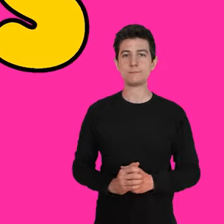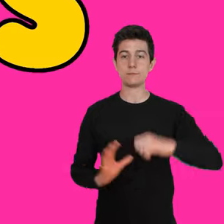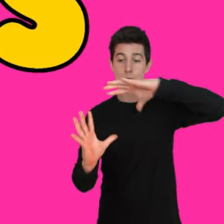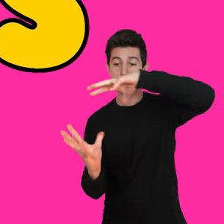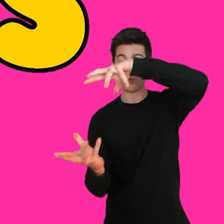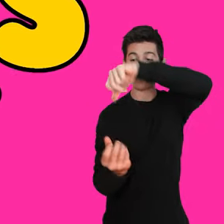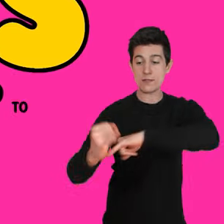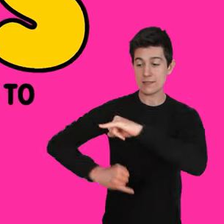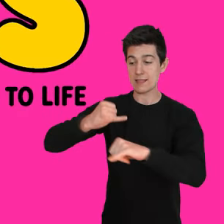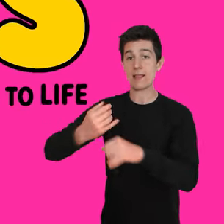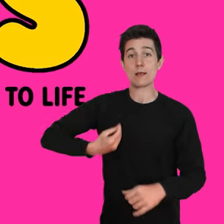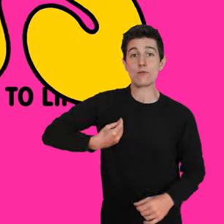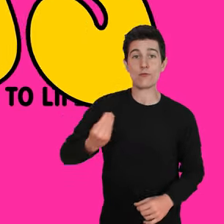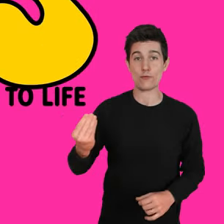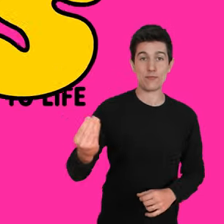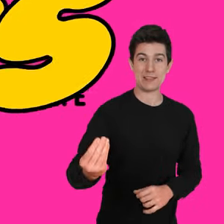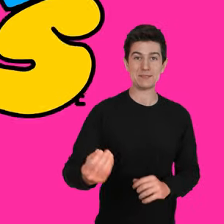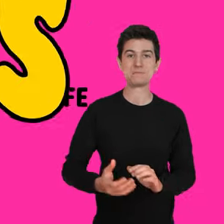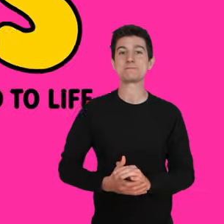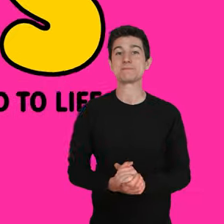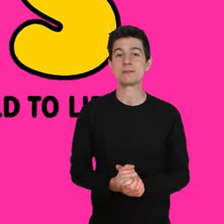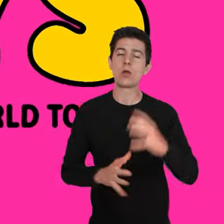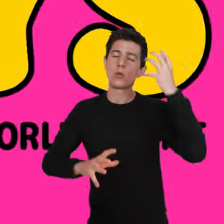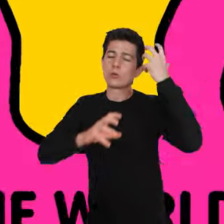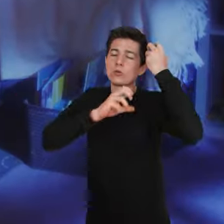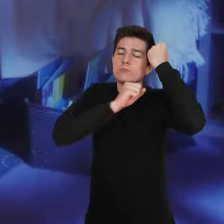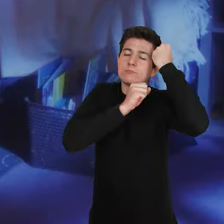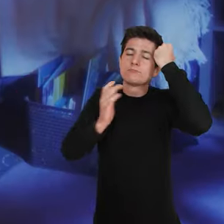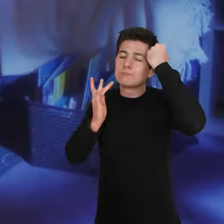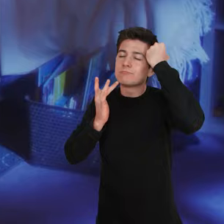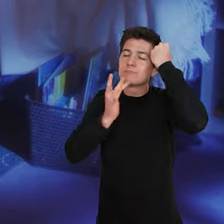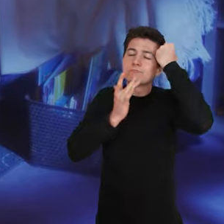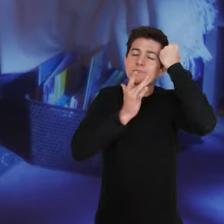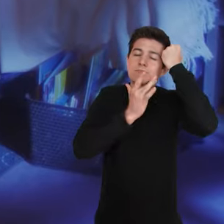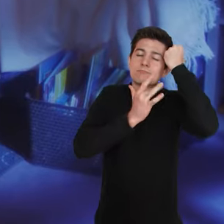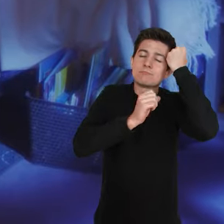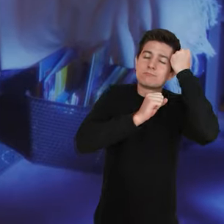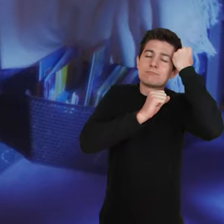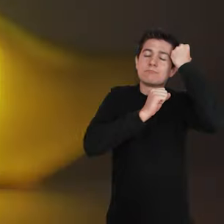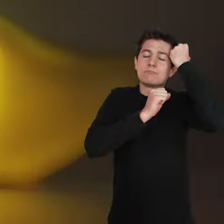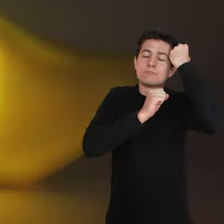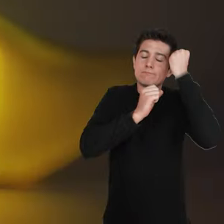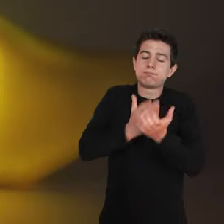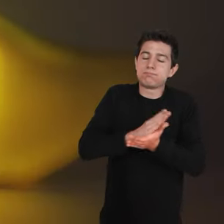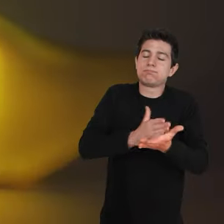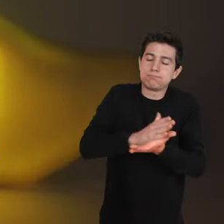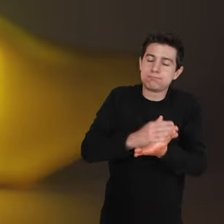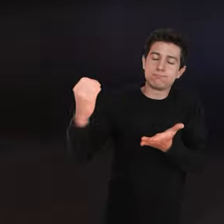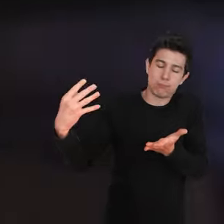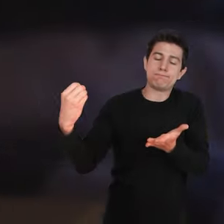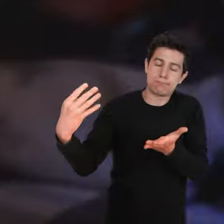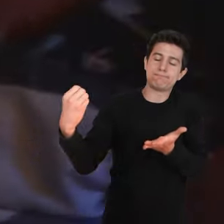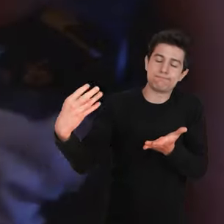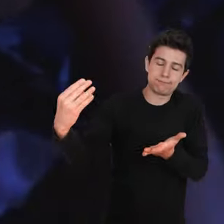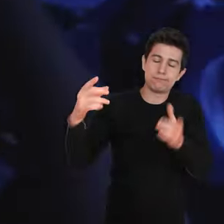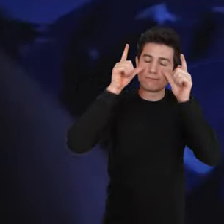Dando vida ao mundo online, é a Twisted Toys. Diga olá para a luz noturna Wakey Wakey e